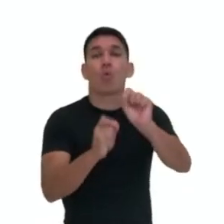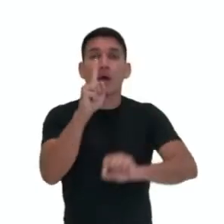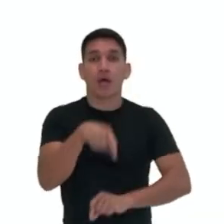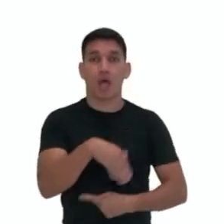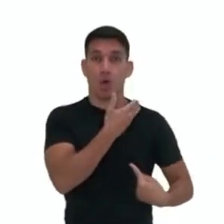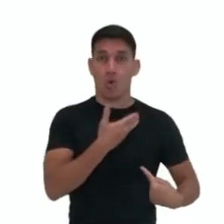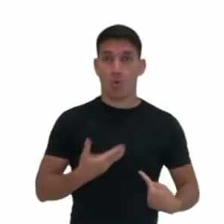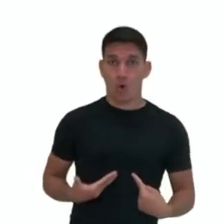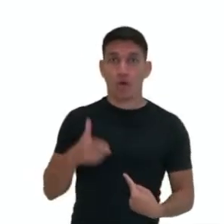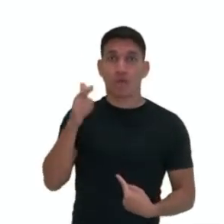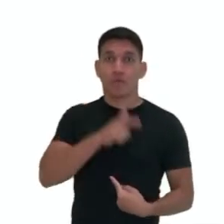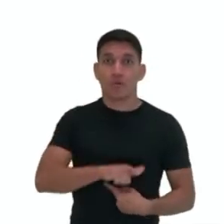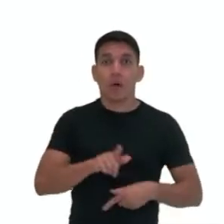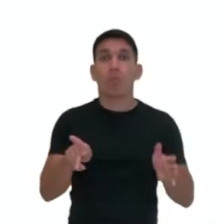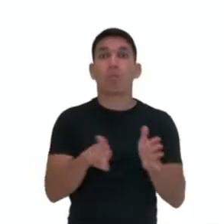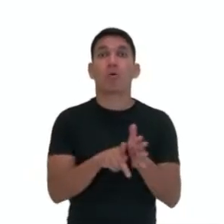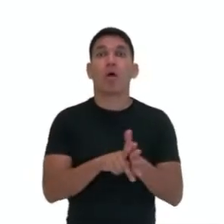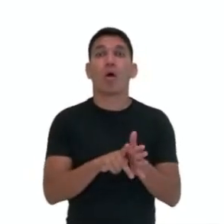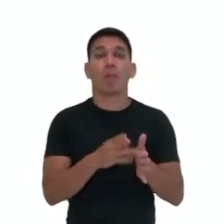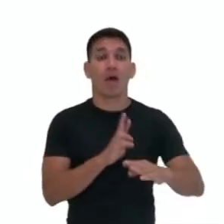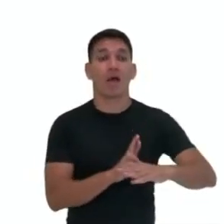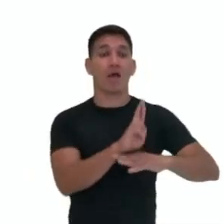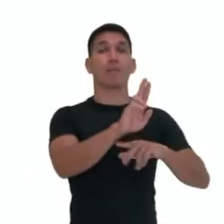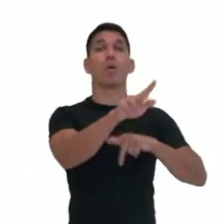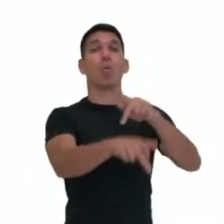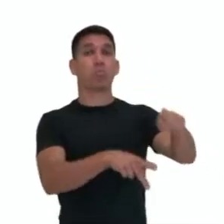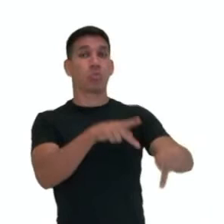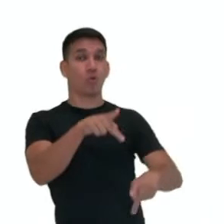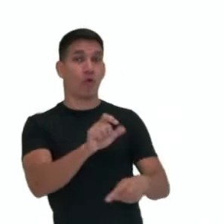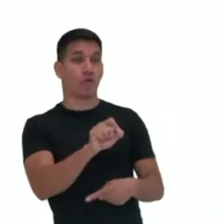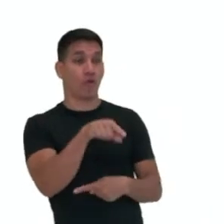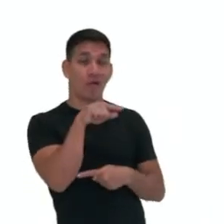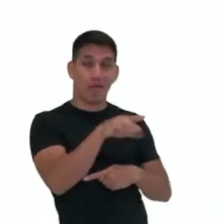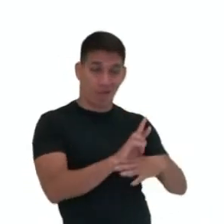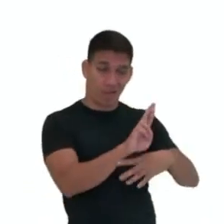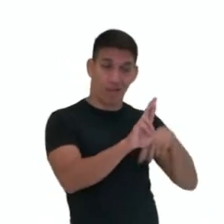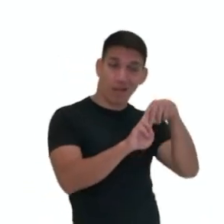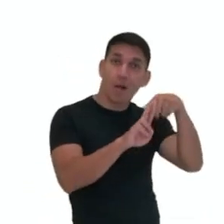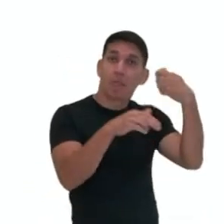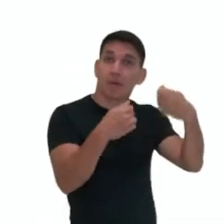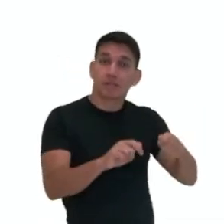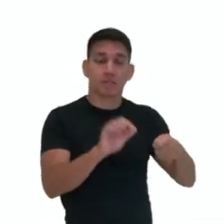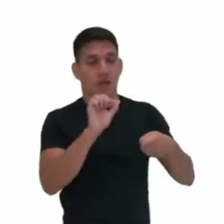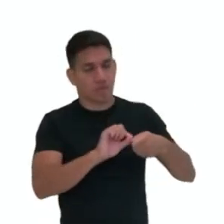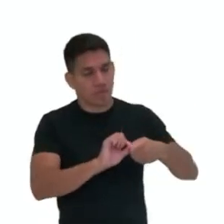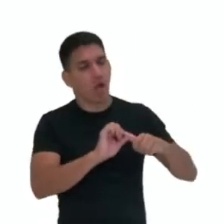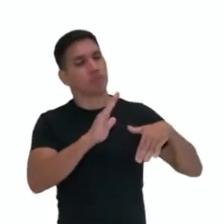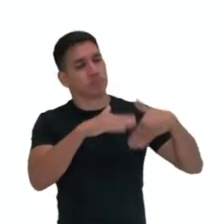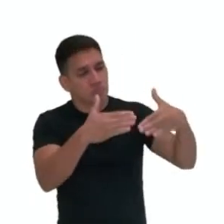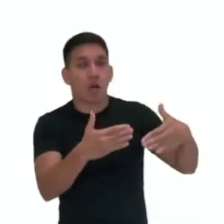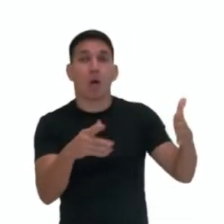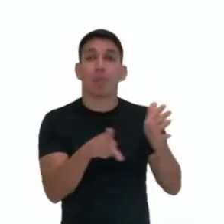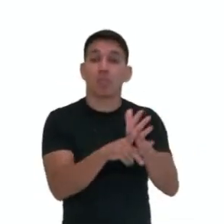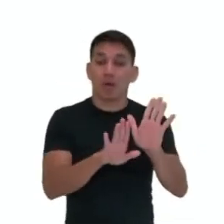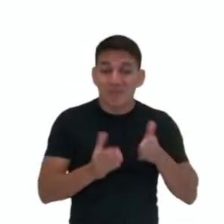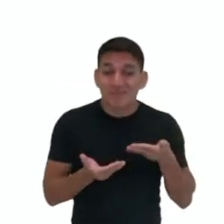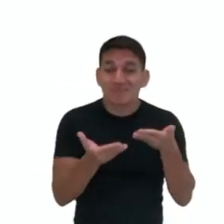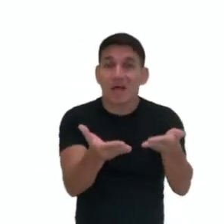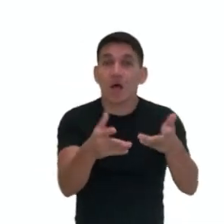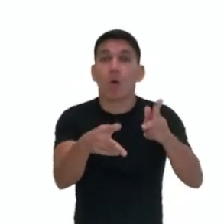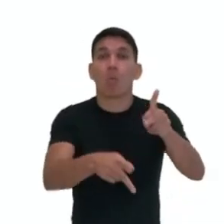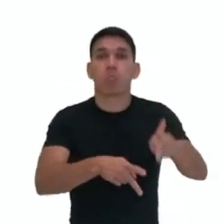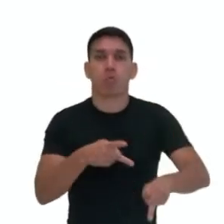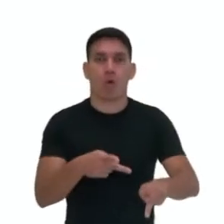o governo seja dos representantes do povo, os quais devem exercer o poder pelo povo e para o povo. Nesse